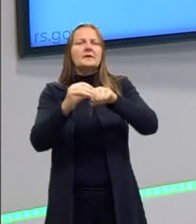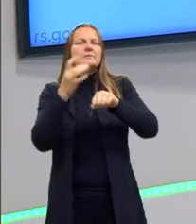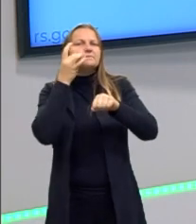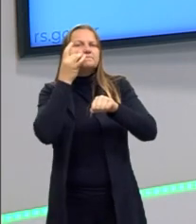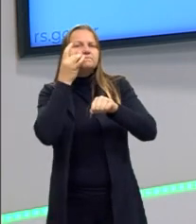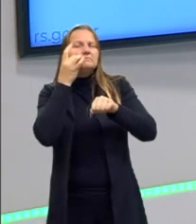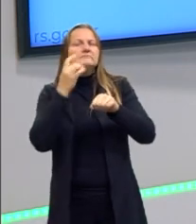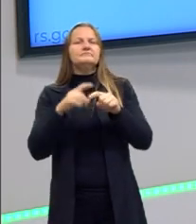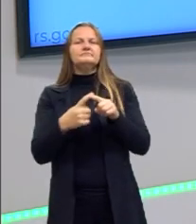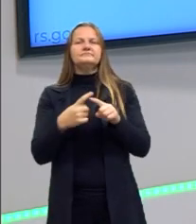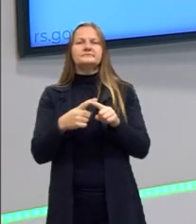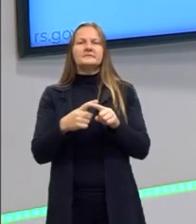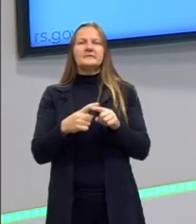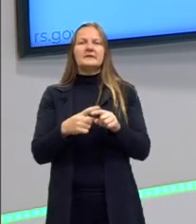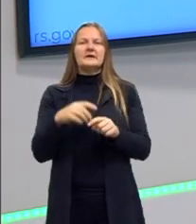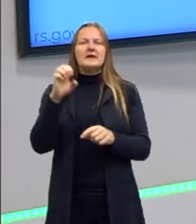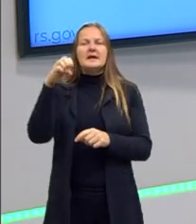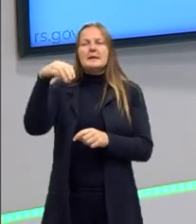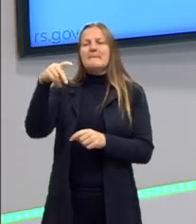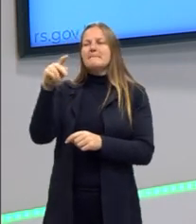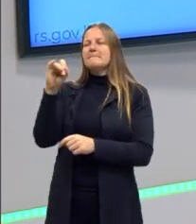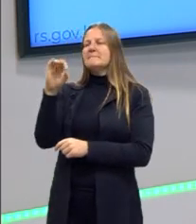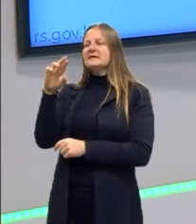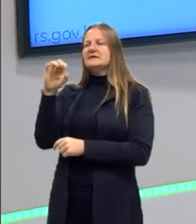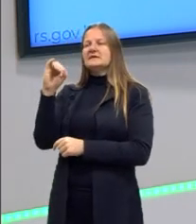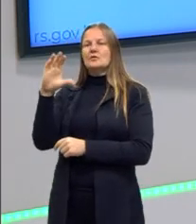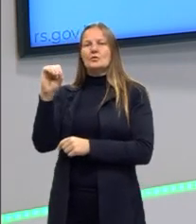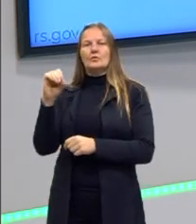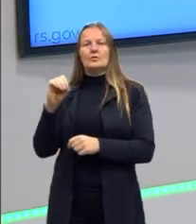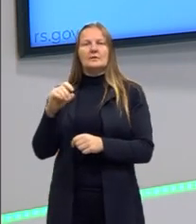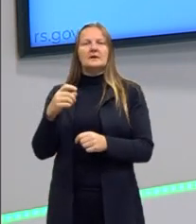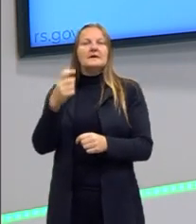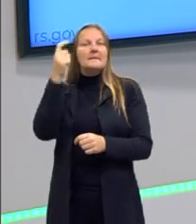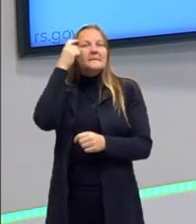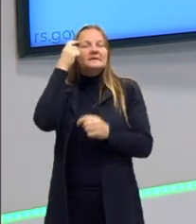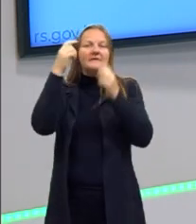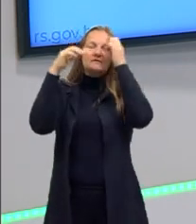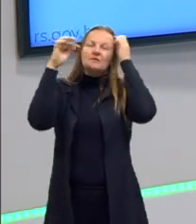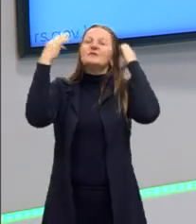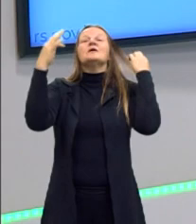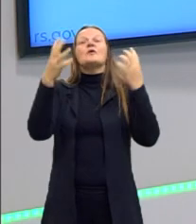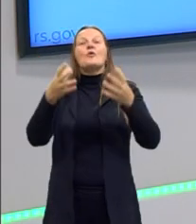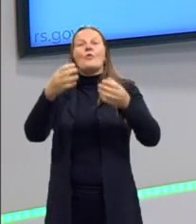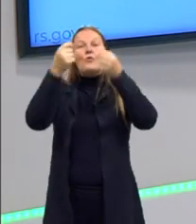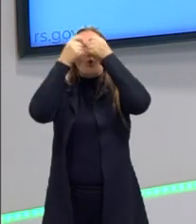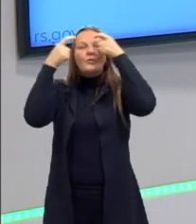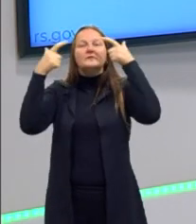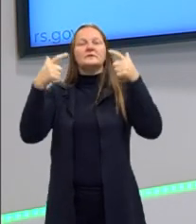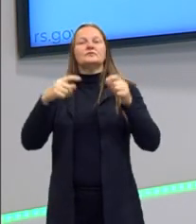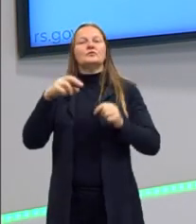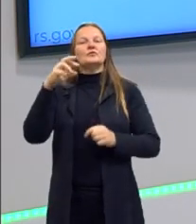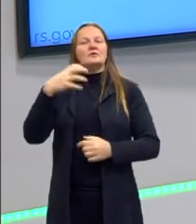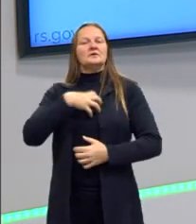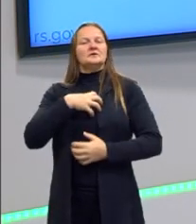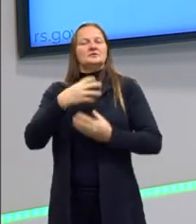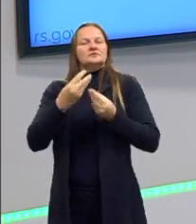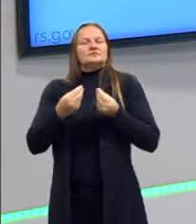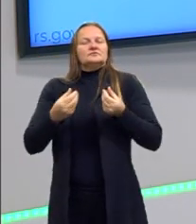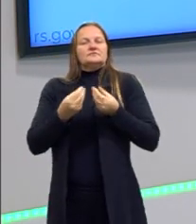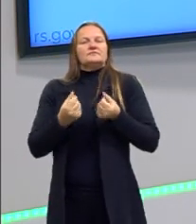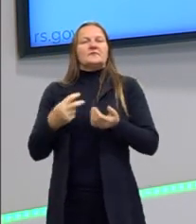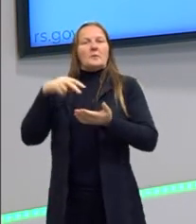São filósofos que defendem que o conhecimento ocorre pelos sentidos e não pela razão. Positivistas